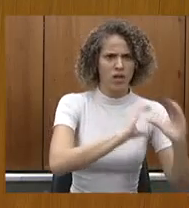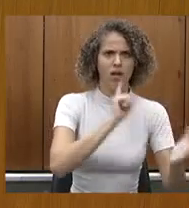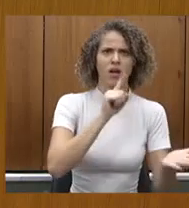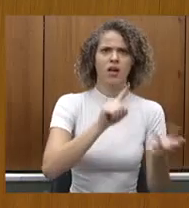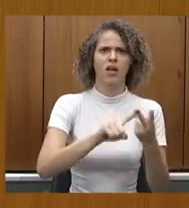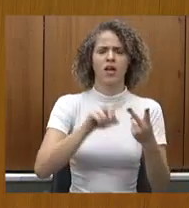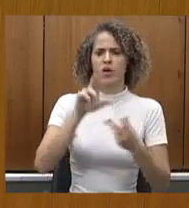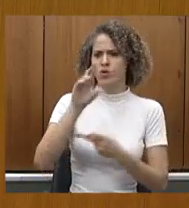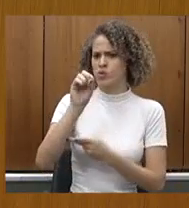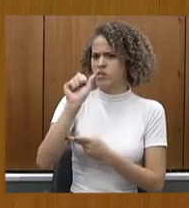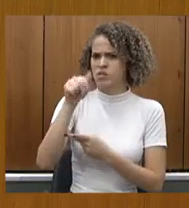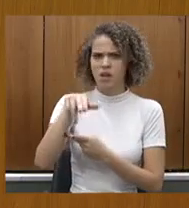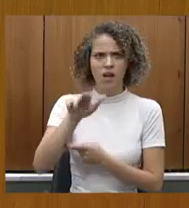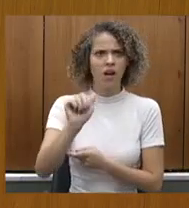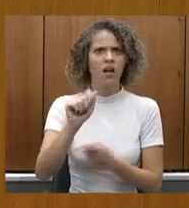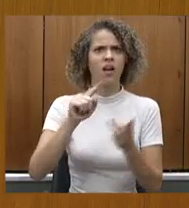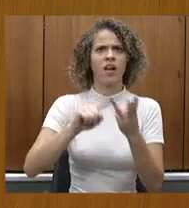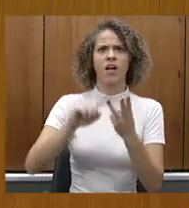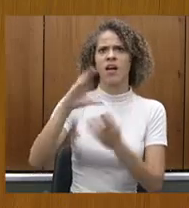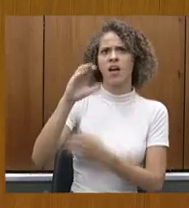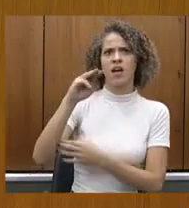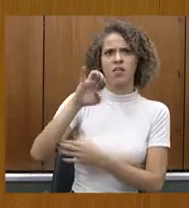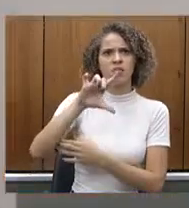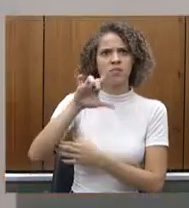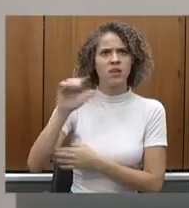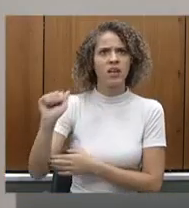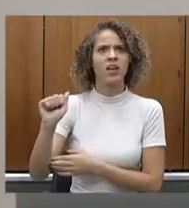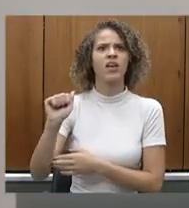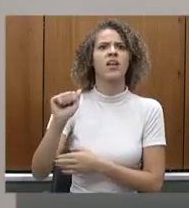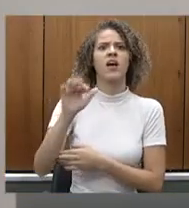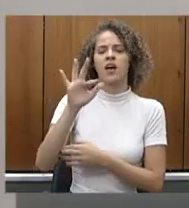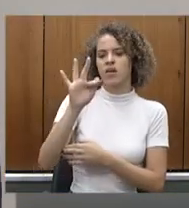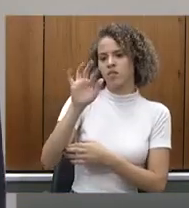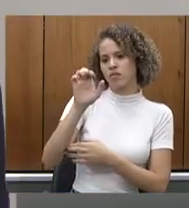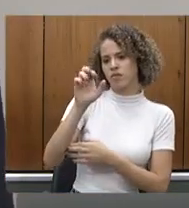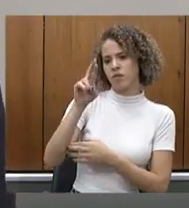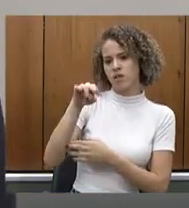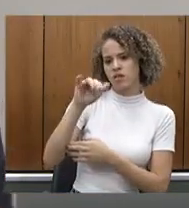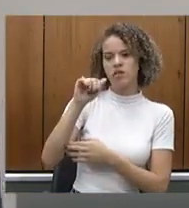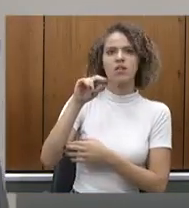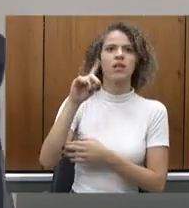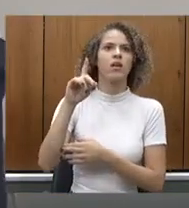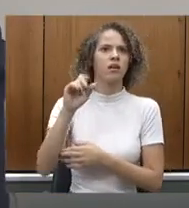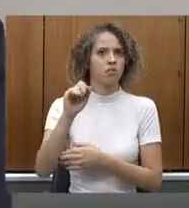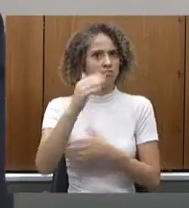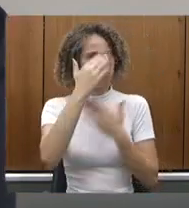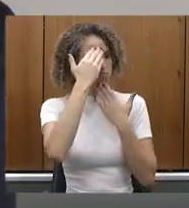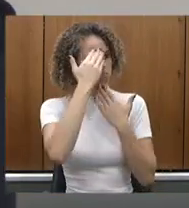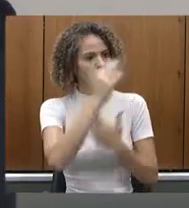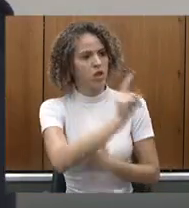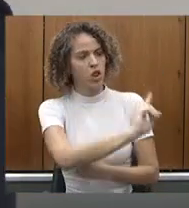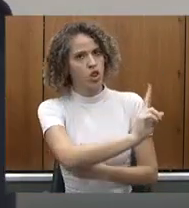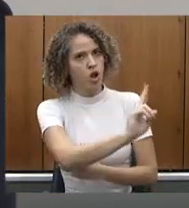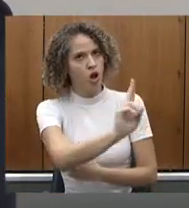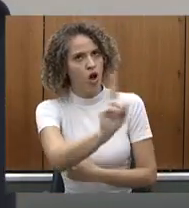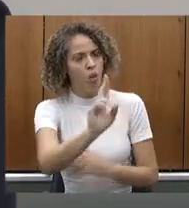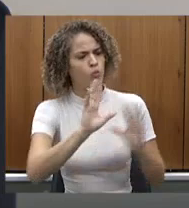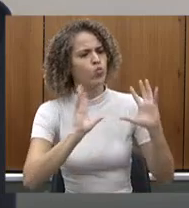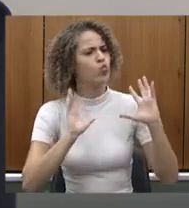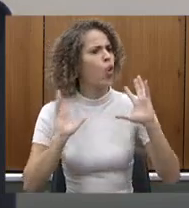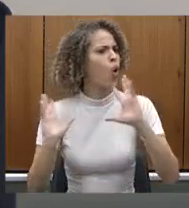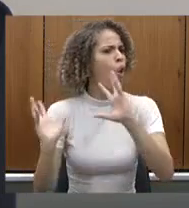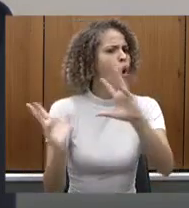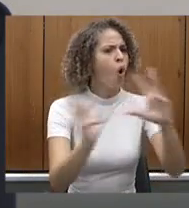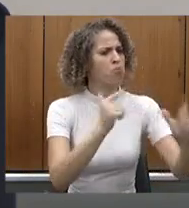Rosana, a Camila e a Fernanda, parabenizá-los. Em nome de vocês, toda a sua equipe,